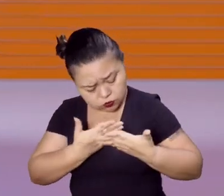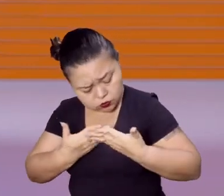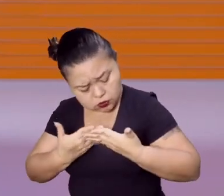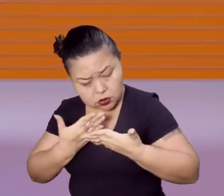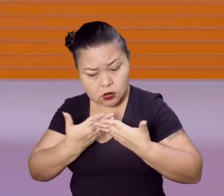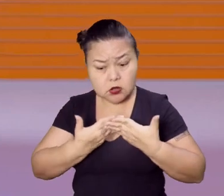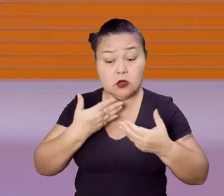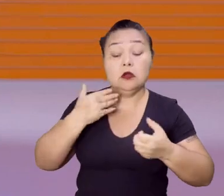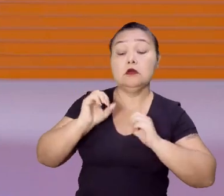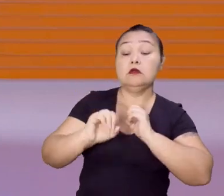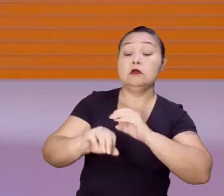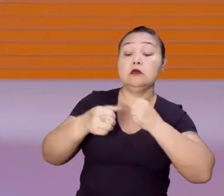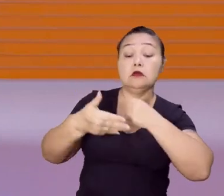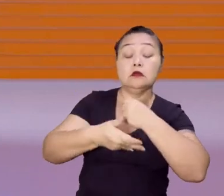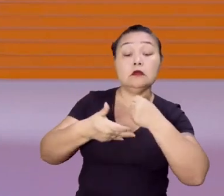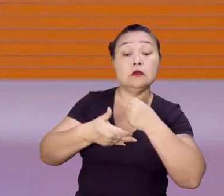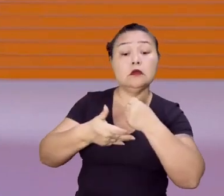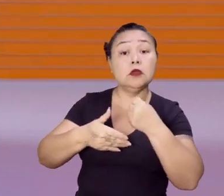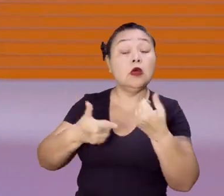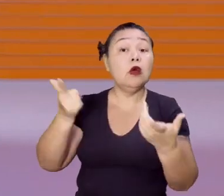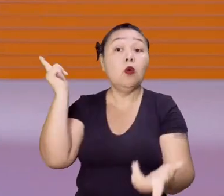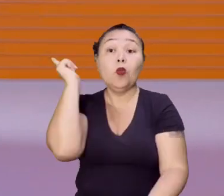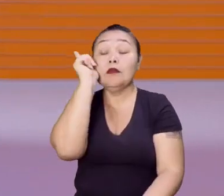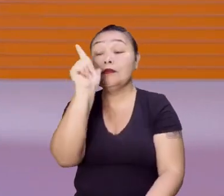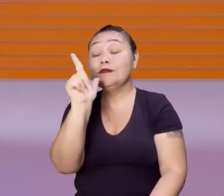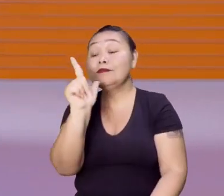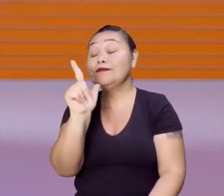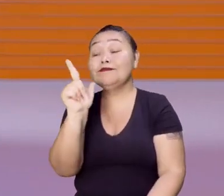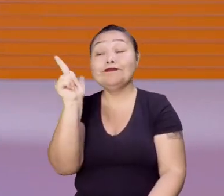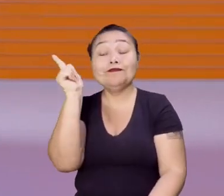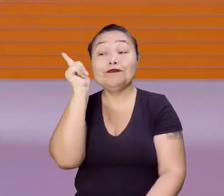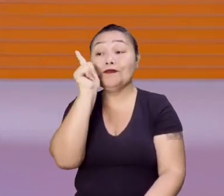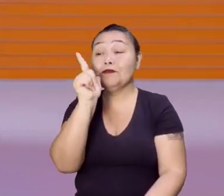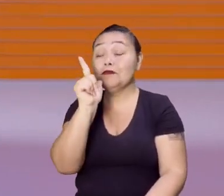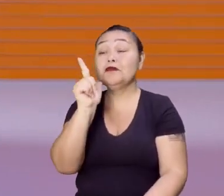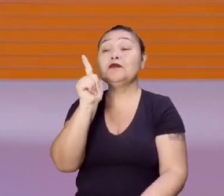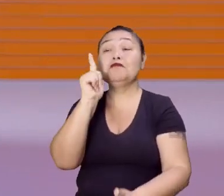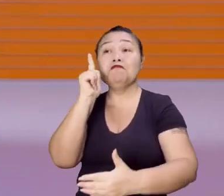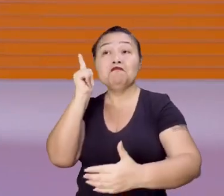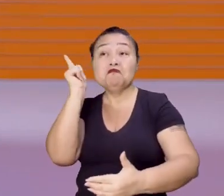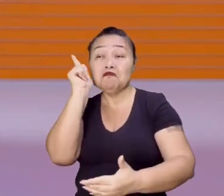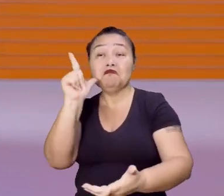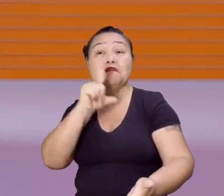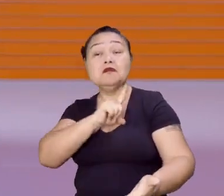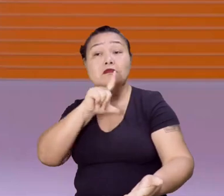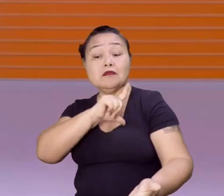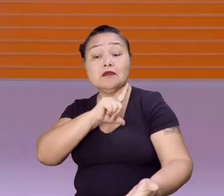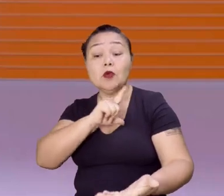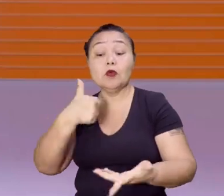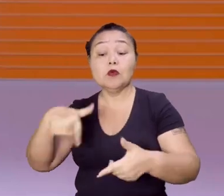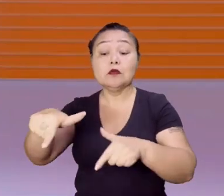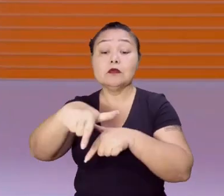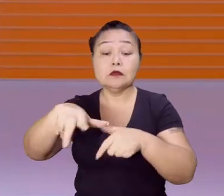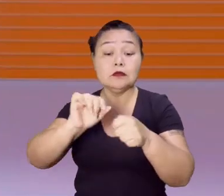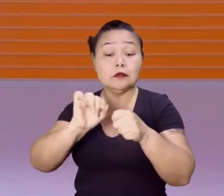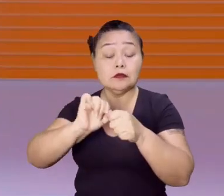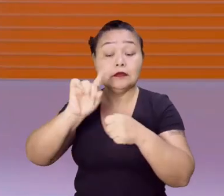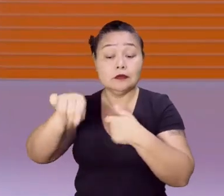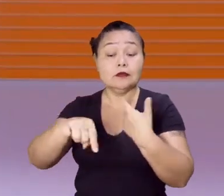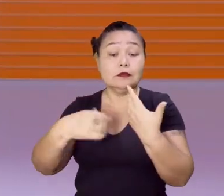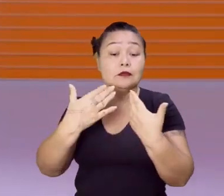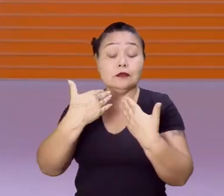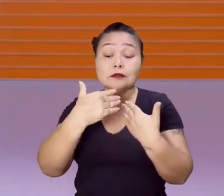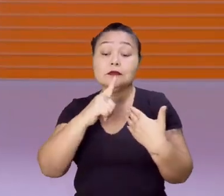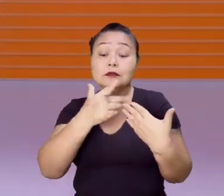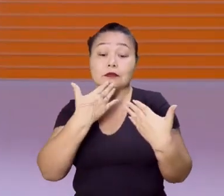na educação básica, ainda não conseguimos preencher as exigências que o mercado pede. Mas um dia a gente chega lá,